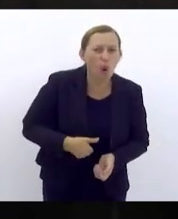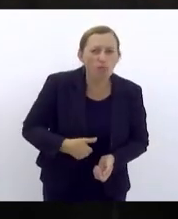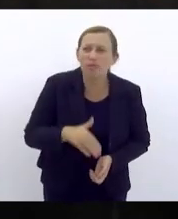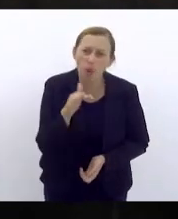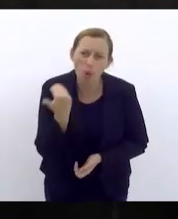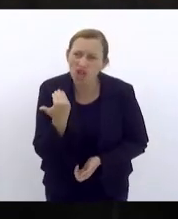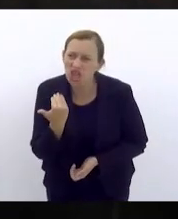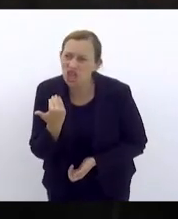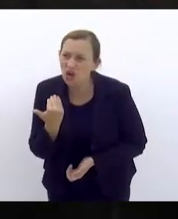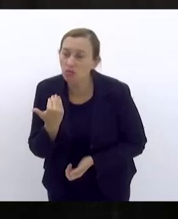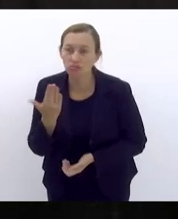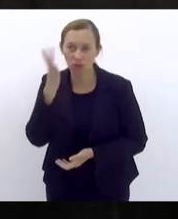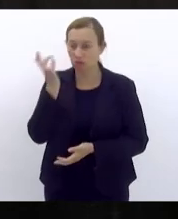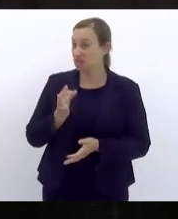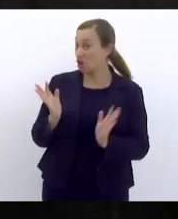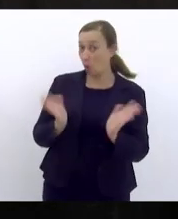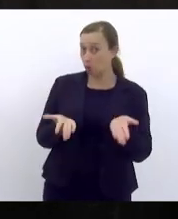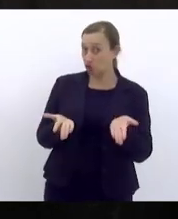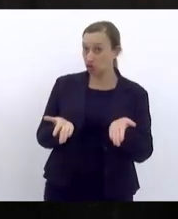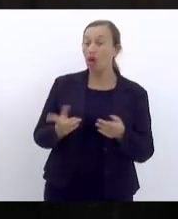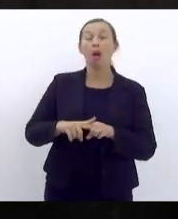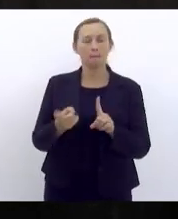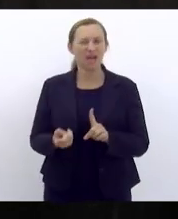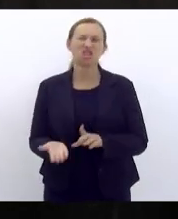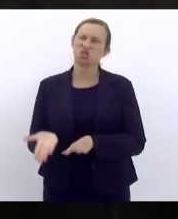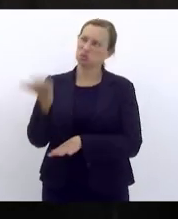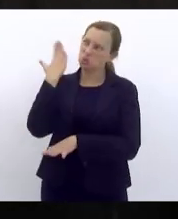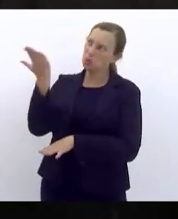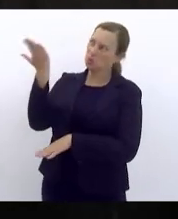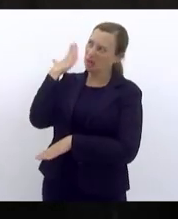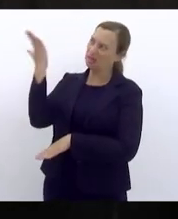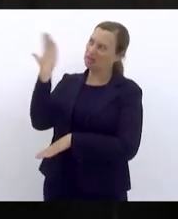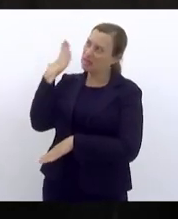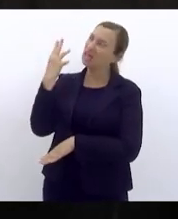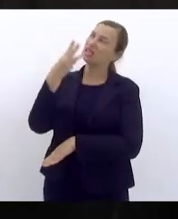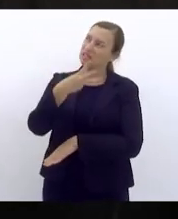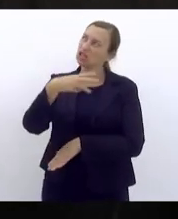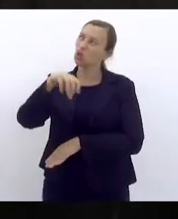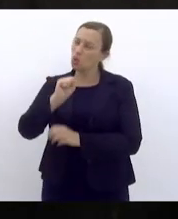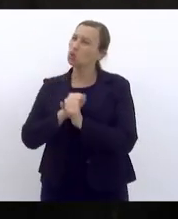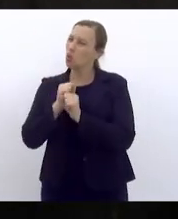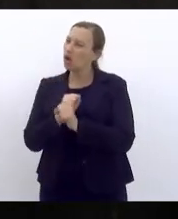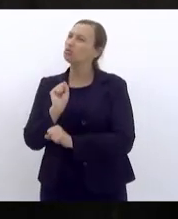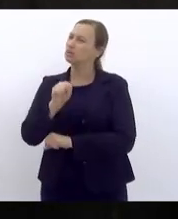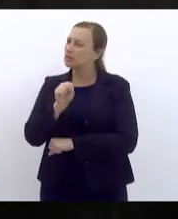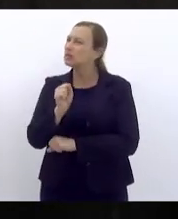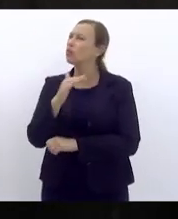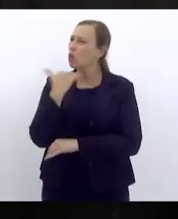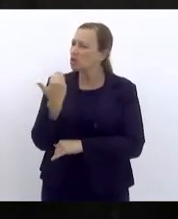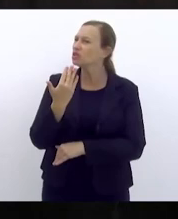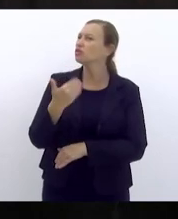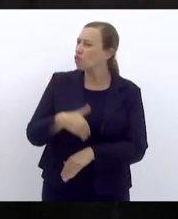fome no Nordeste eu não sei hoje mas naquela época 38 anos atrás morriam